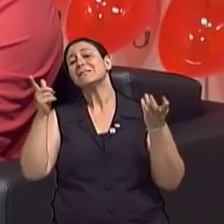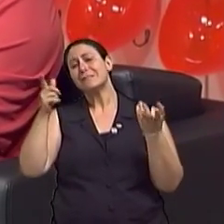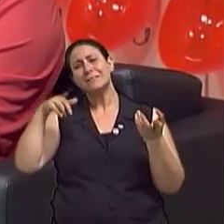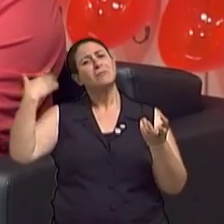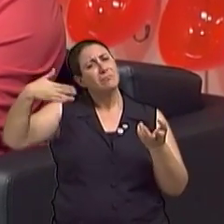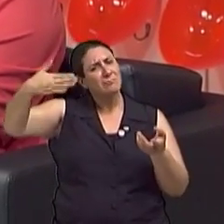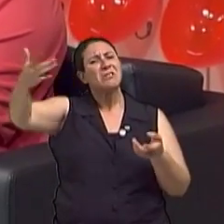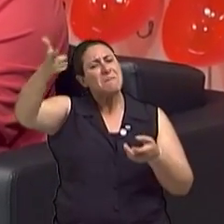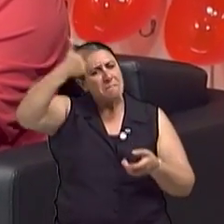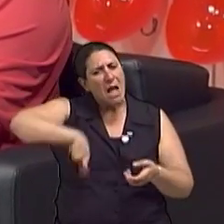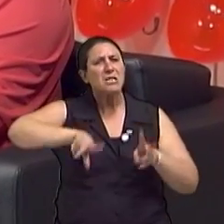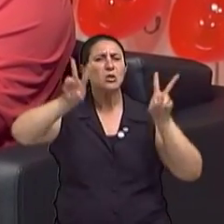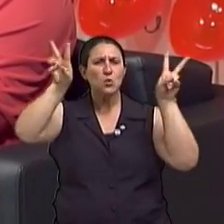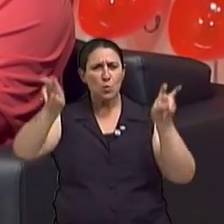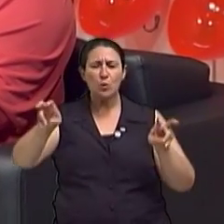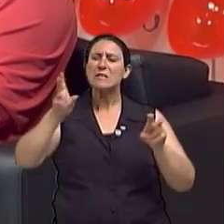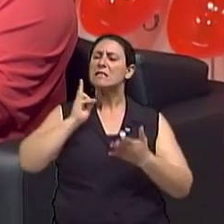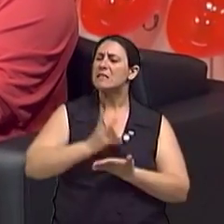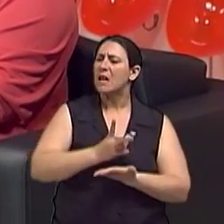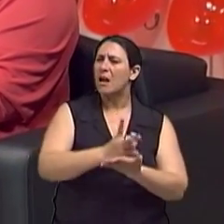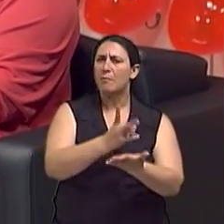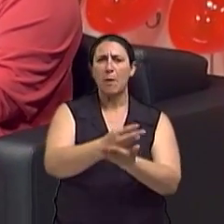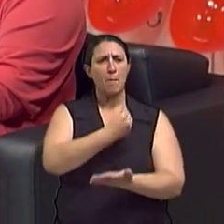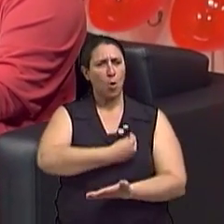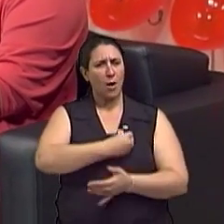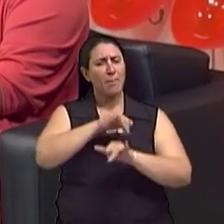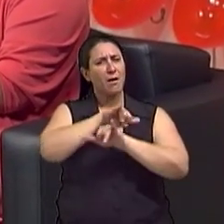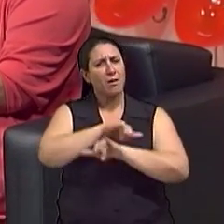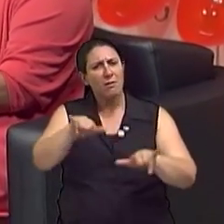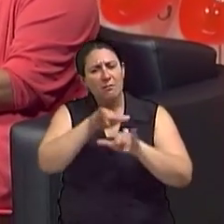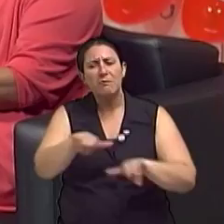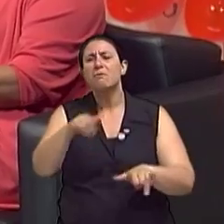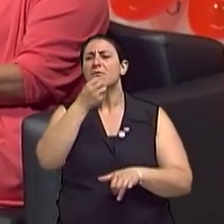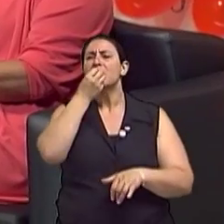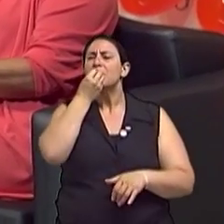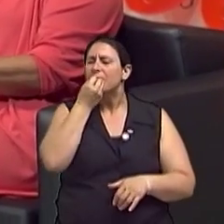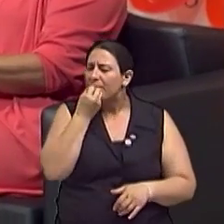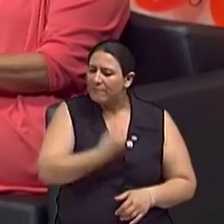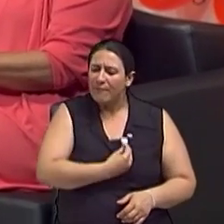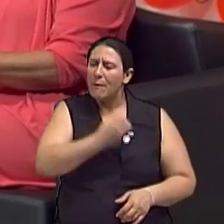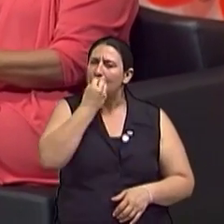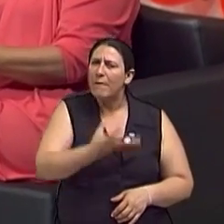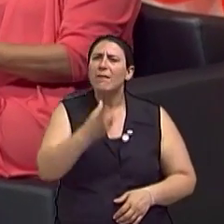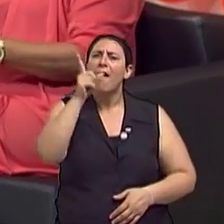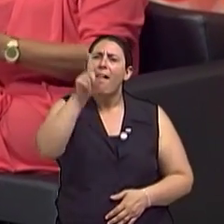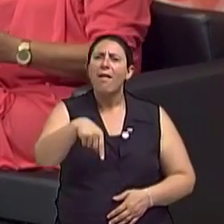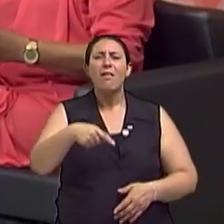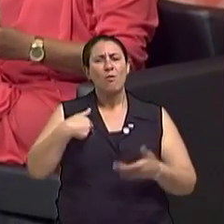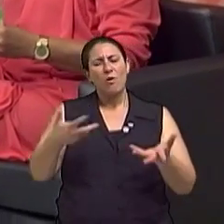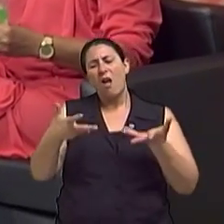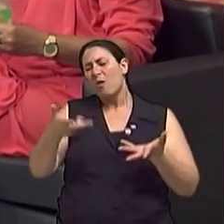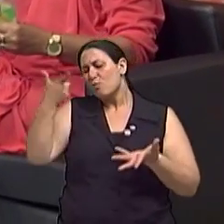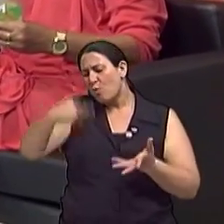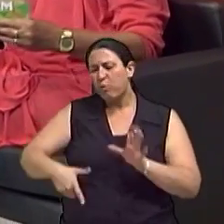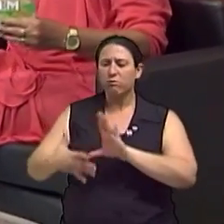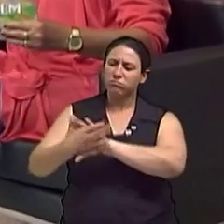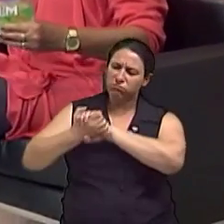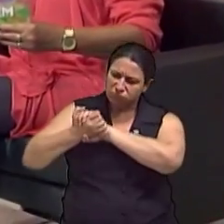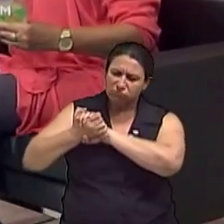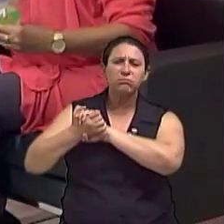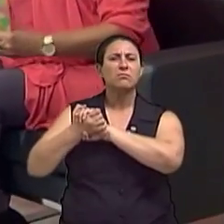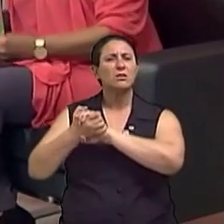também, como a gente já vem falando aqui no Viva Bem, porque o viver bem prevê isso também. Eu quero terminar esse programa mais uma vez de